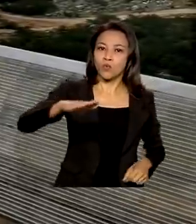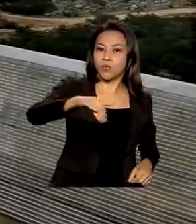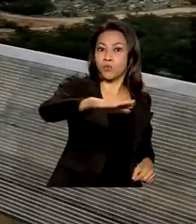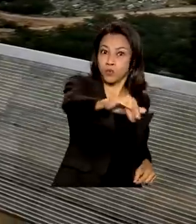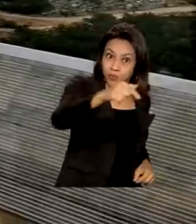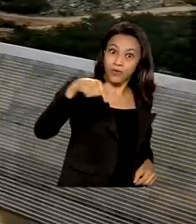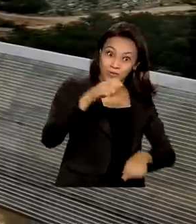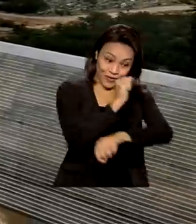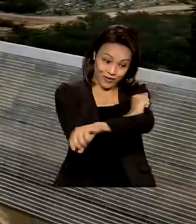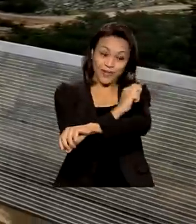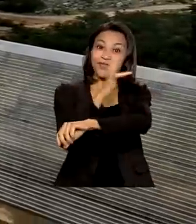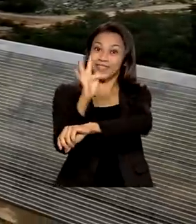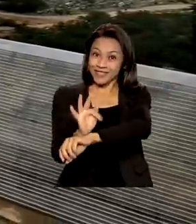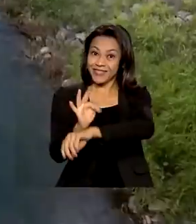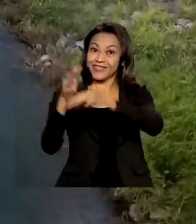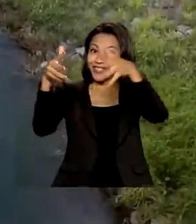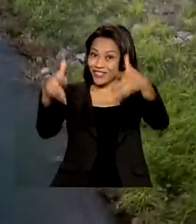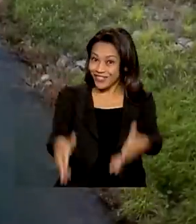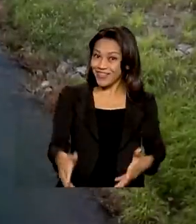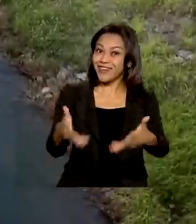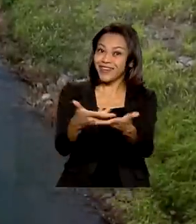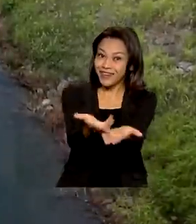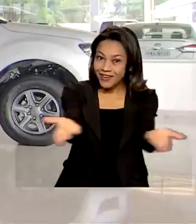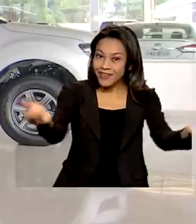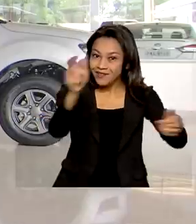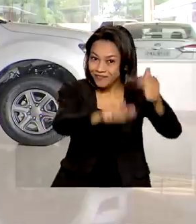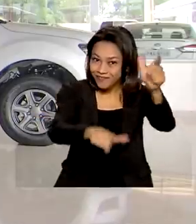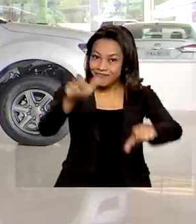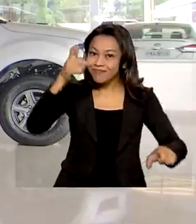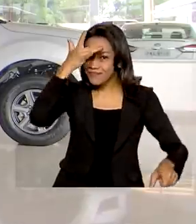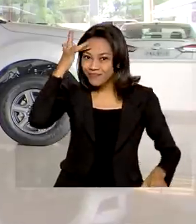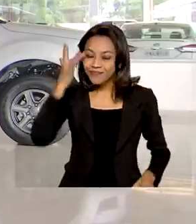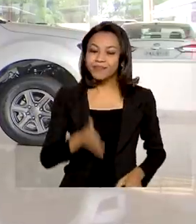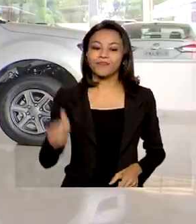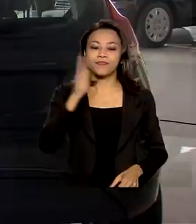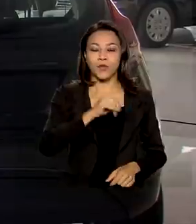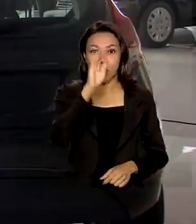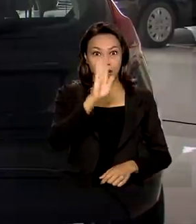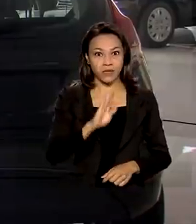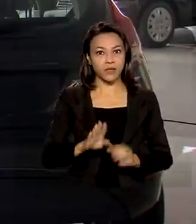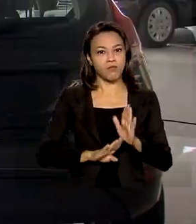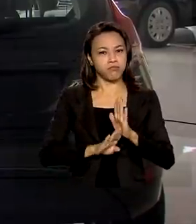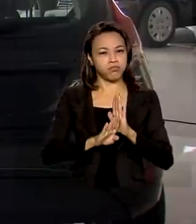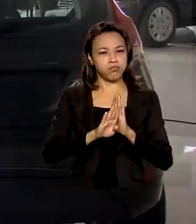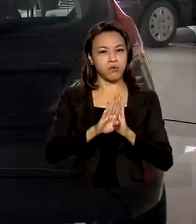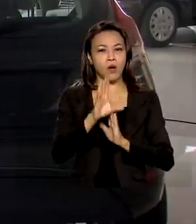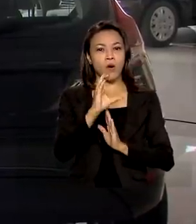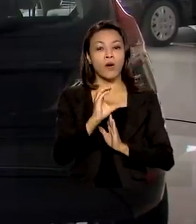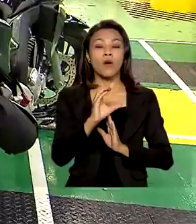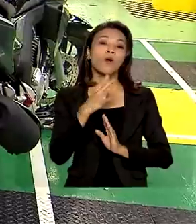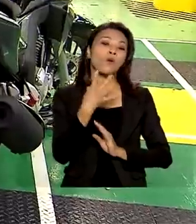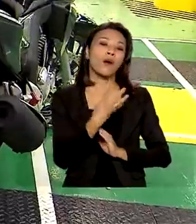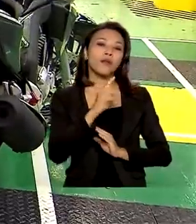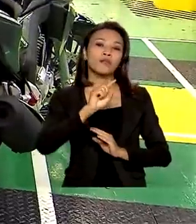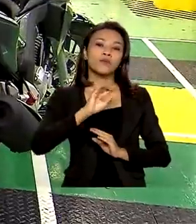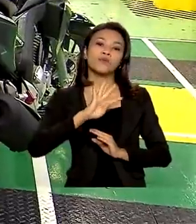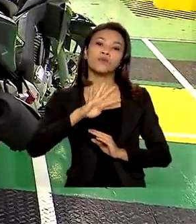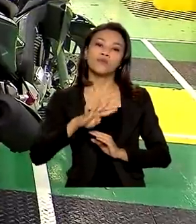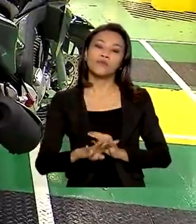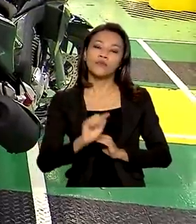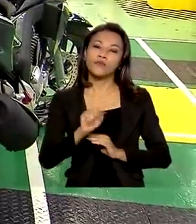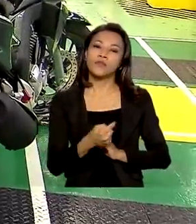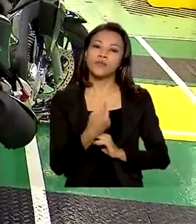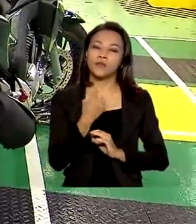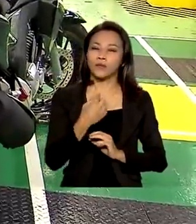finalmente chegam à população. O registra crescimento de 4,5% no varejo em 2021,